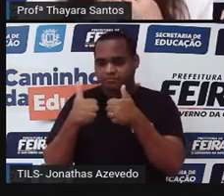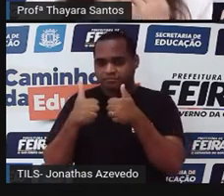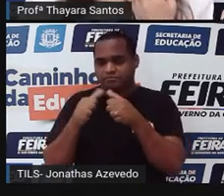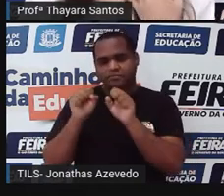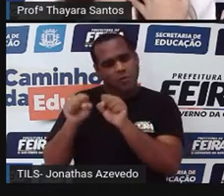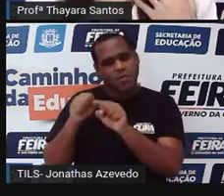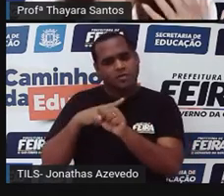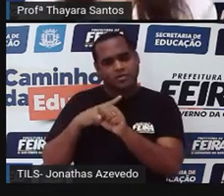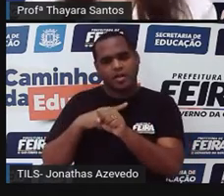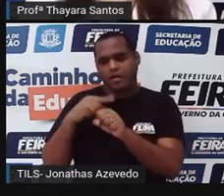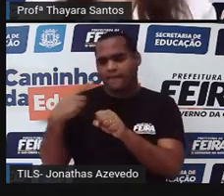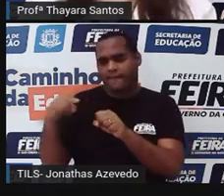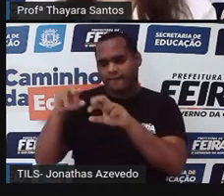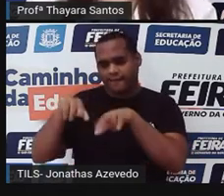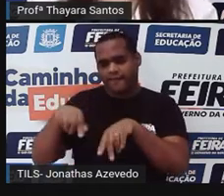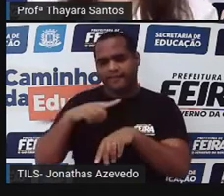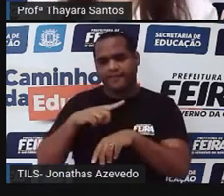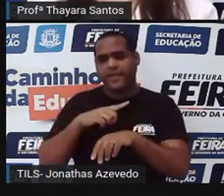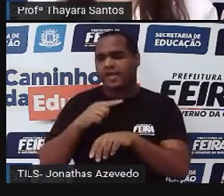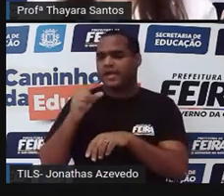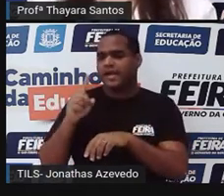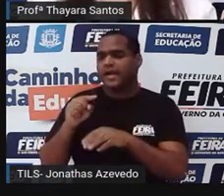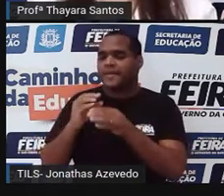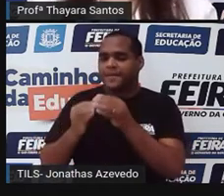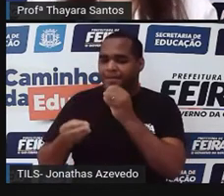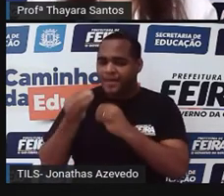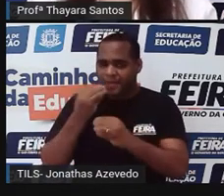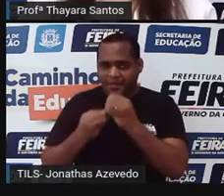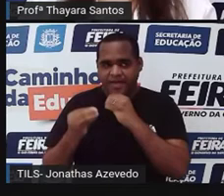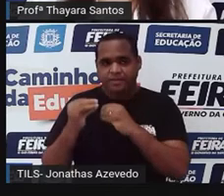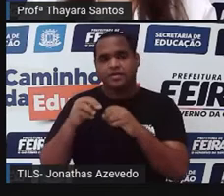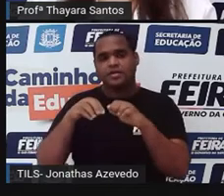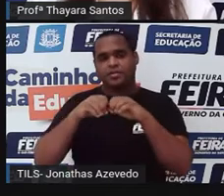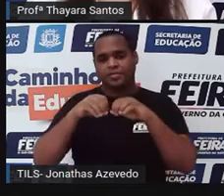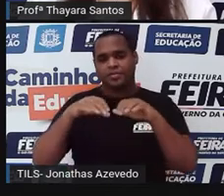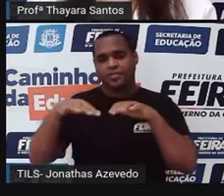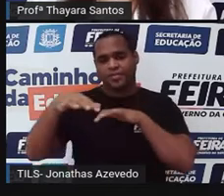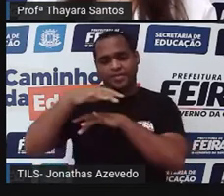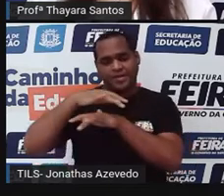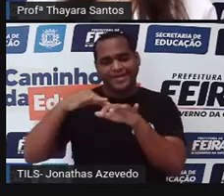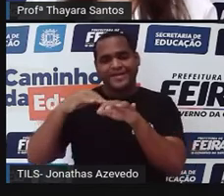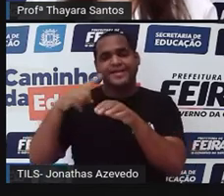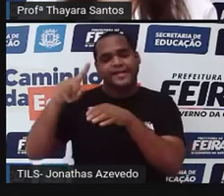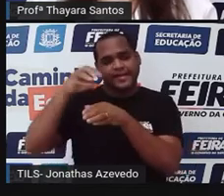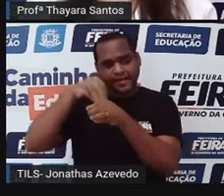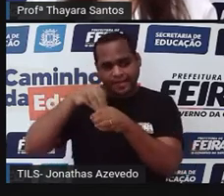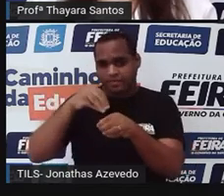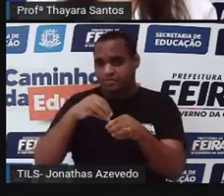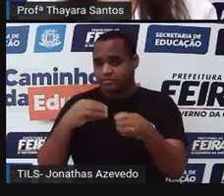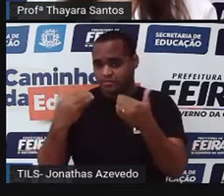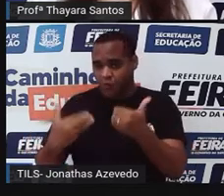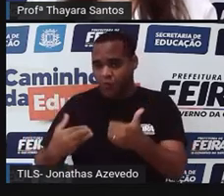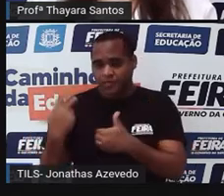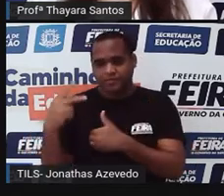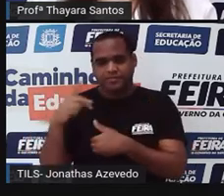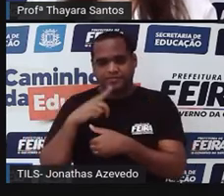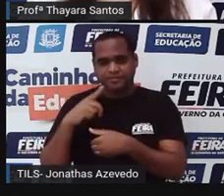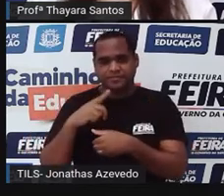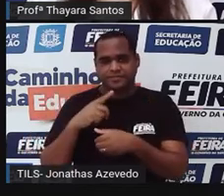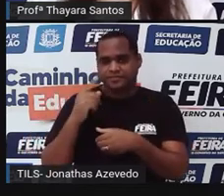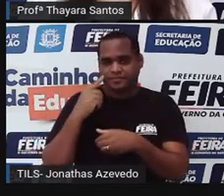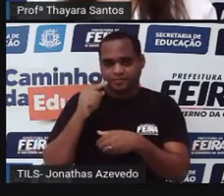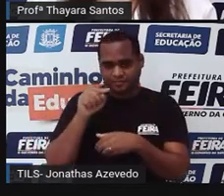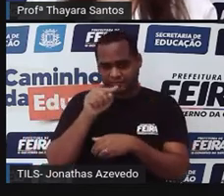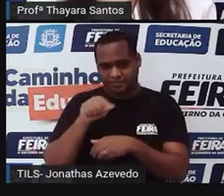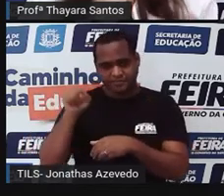-organismos, eles se alimentam desses micro-organismos e circula pelo restante do corpo. Então tem esse anel aqui que passa de um